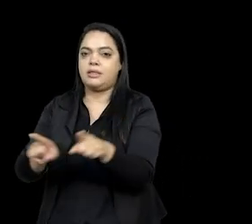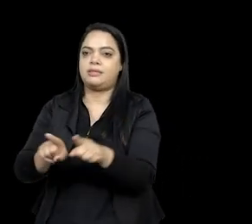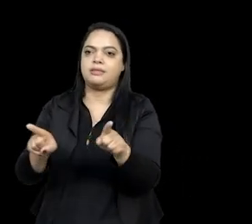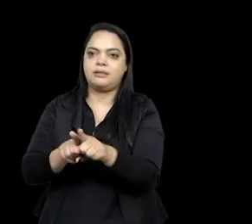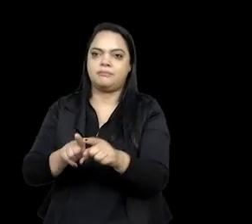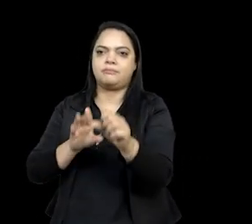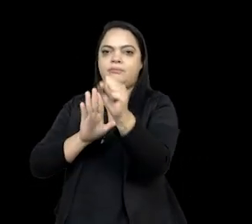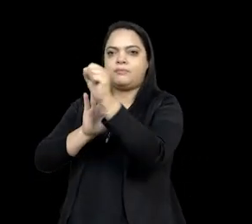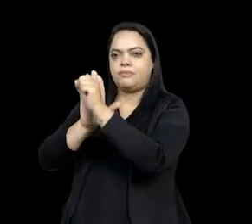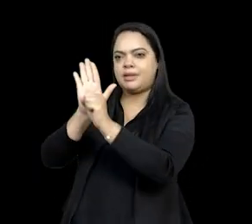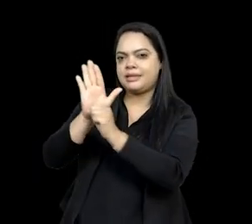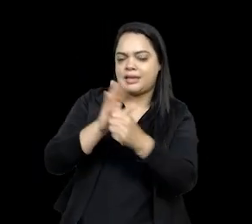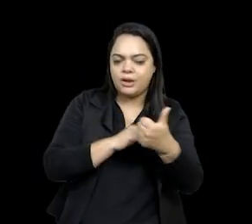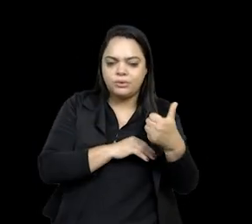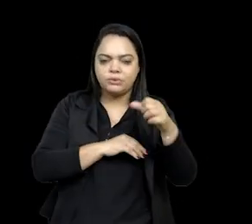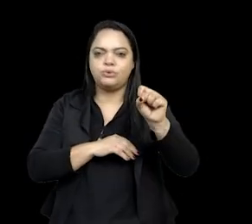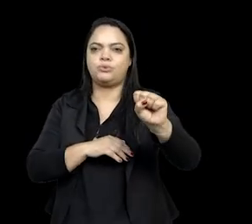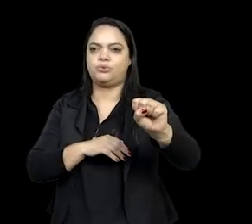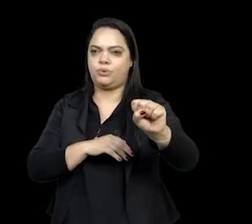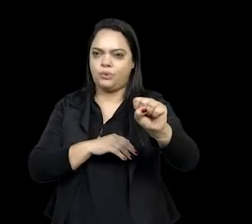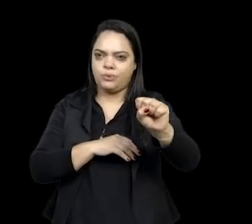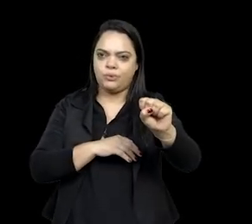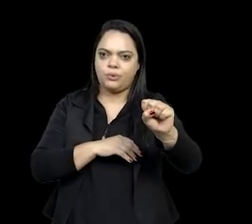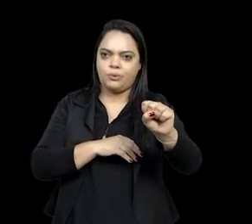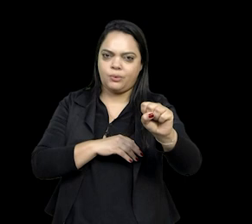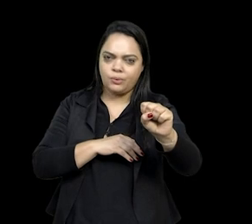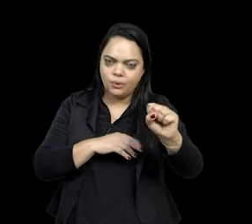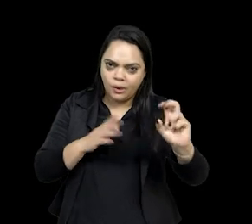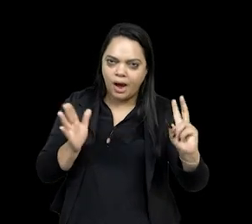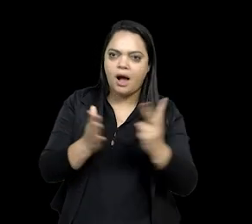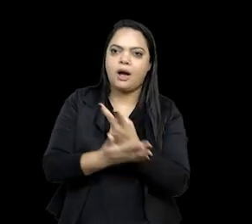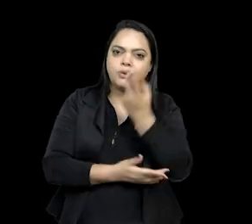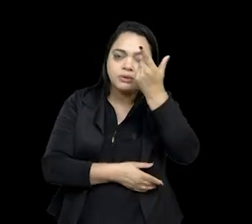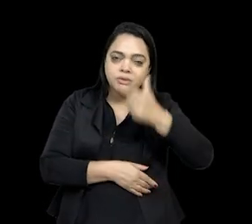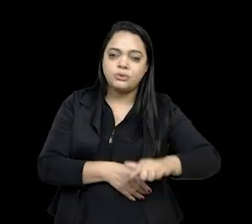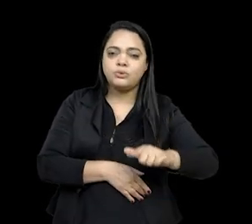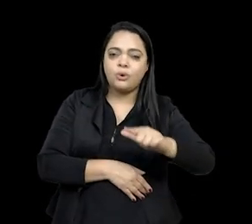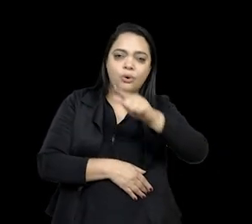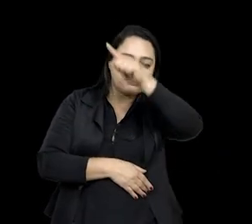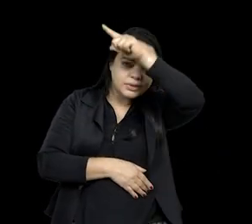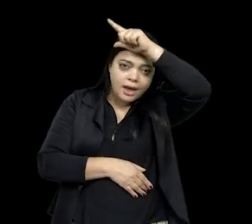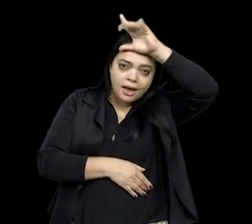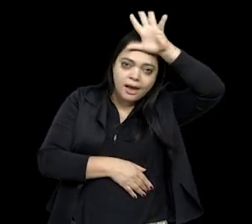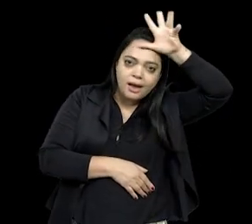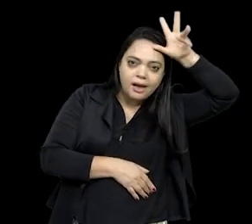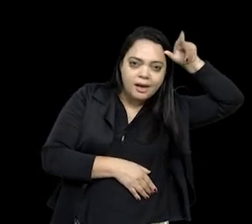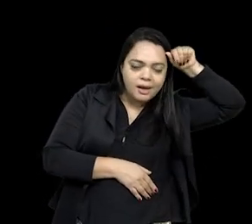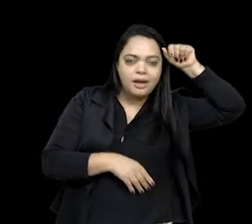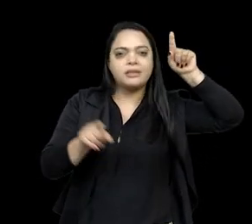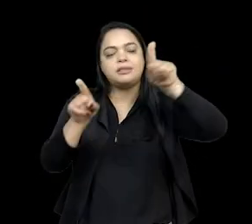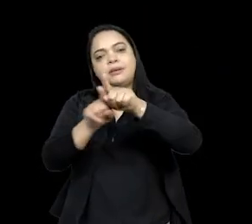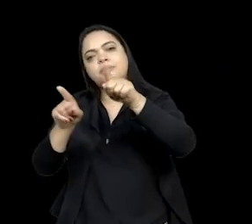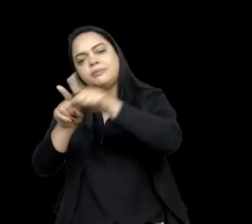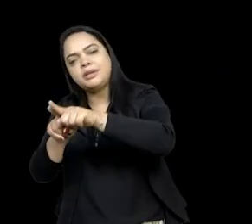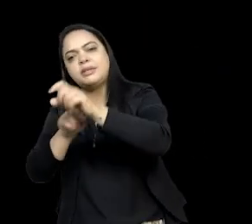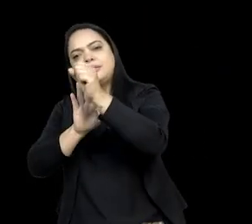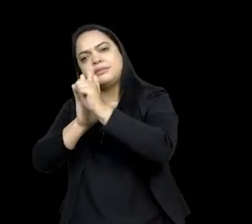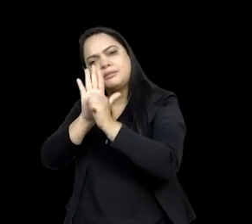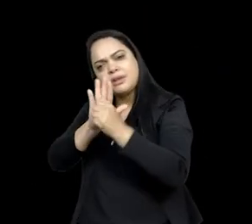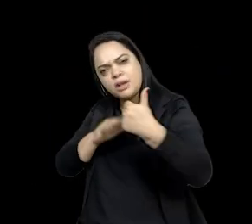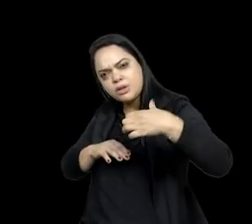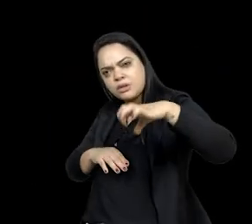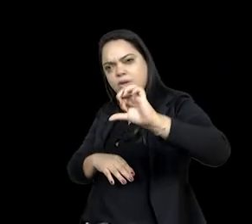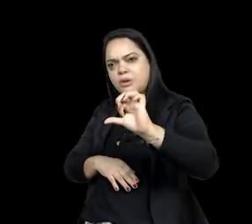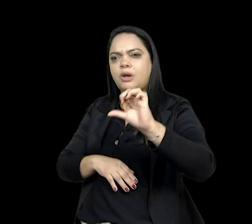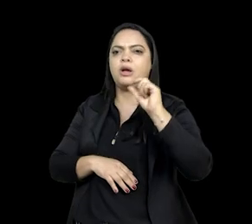século XVIII, ela estava acontecendo bastante na Amazônia. No século XIX, os